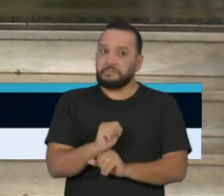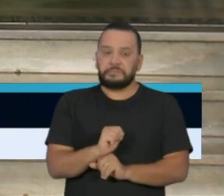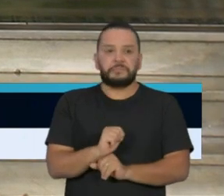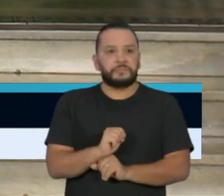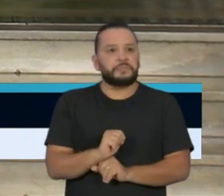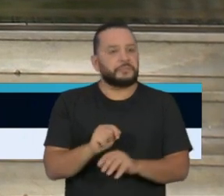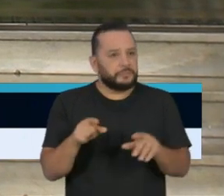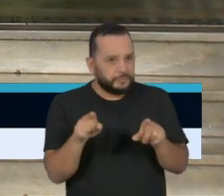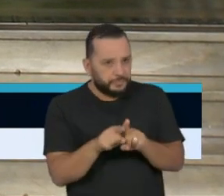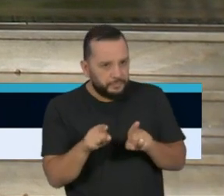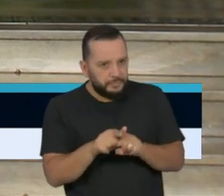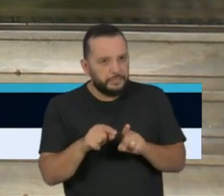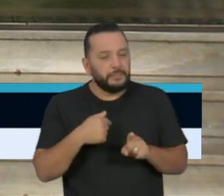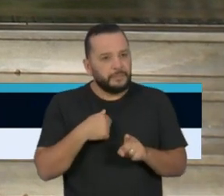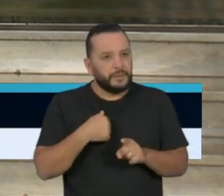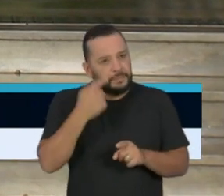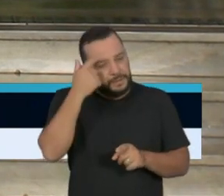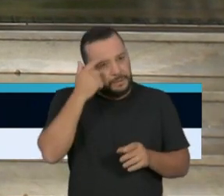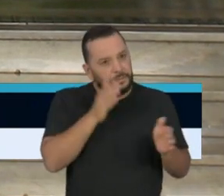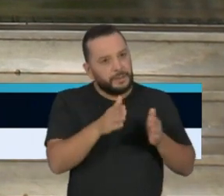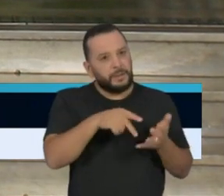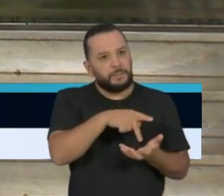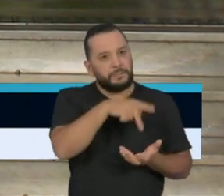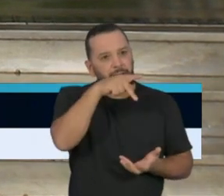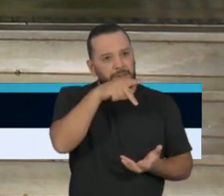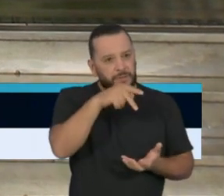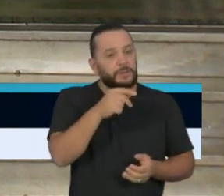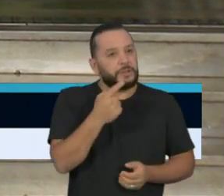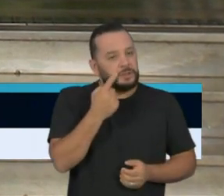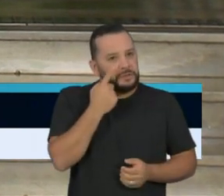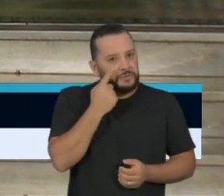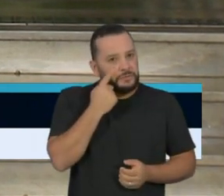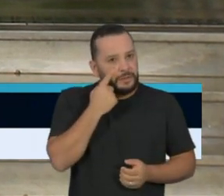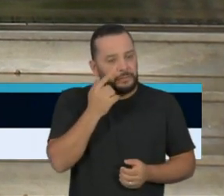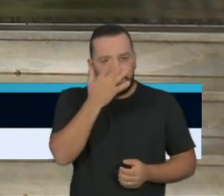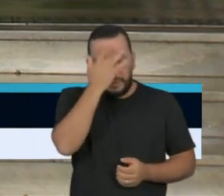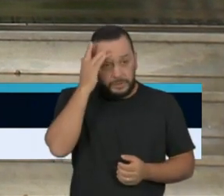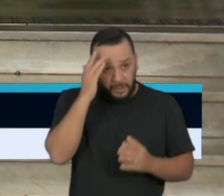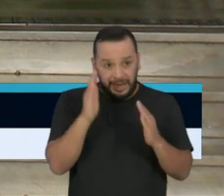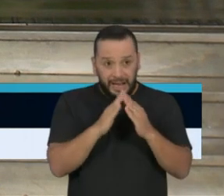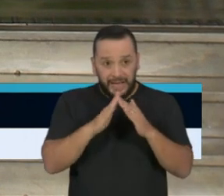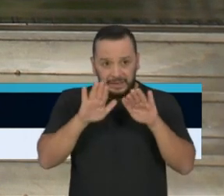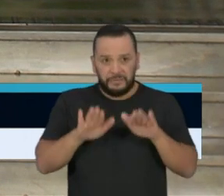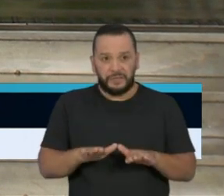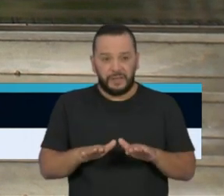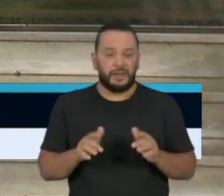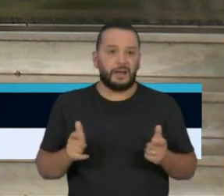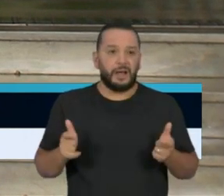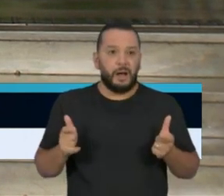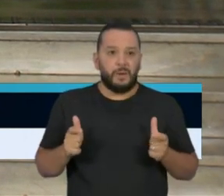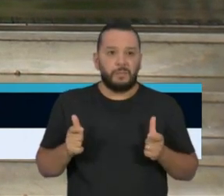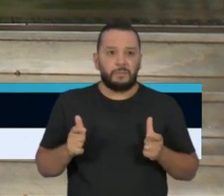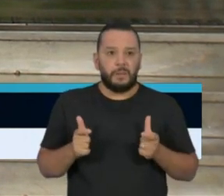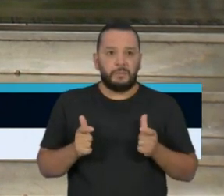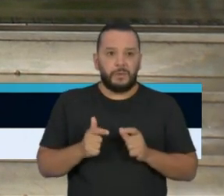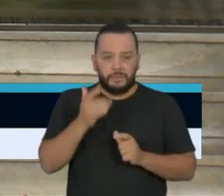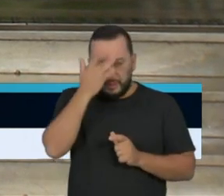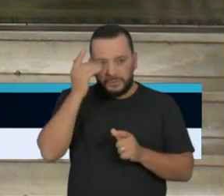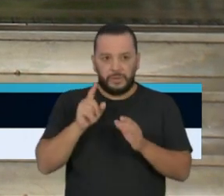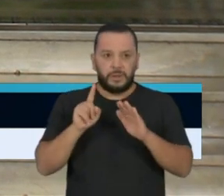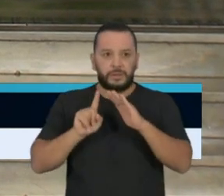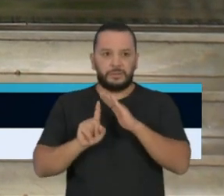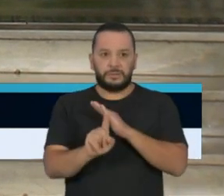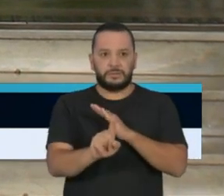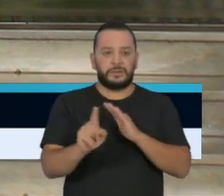descontando o período da Páscoa, de queda, a gente percebe que a tendência é de queda. Por que que as medidas mais duras